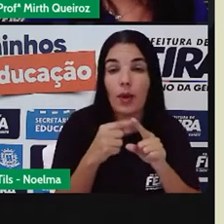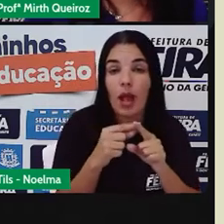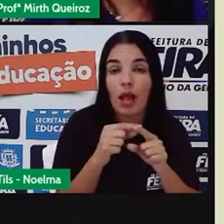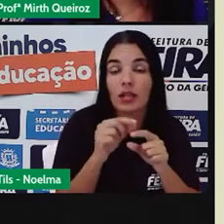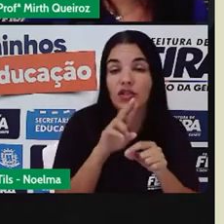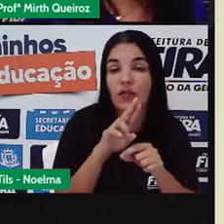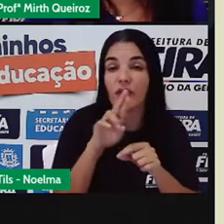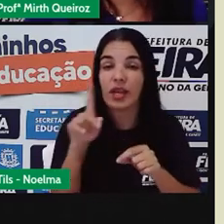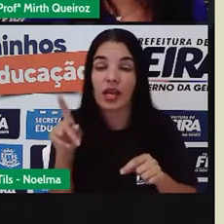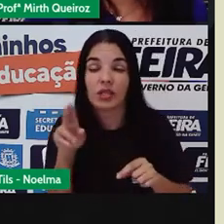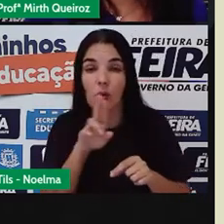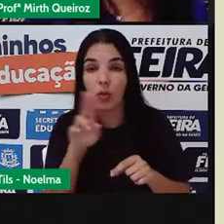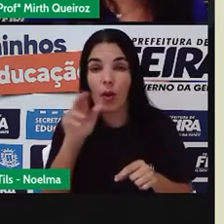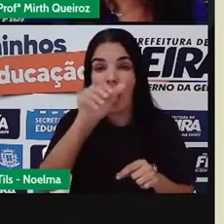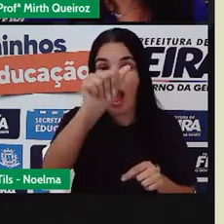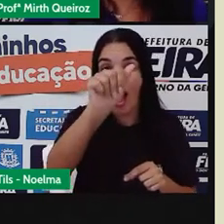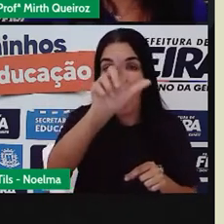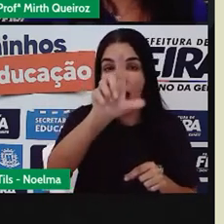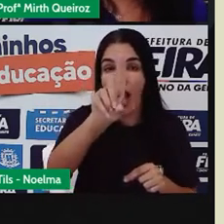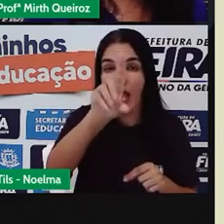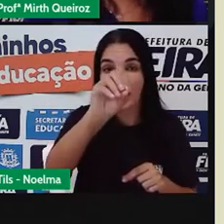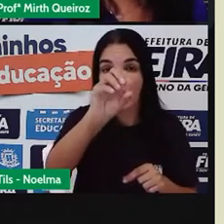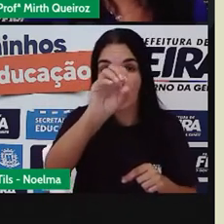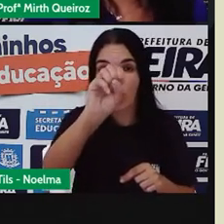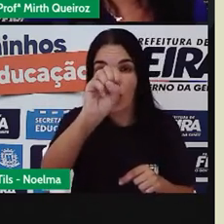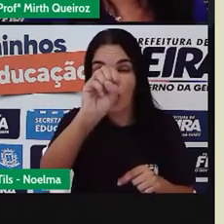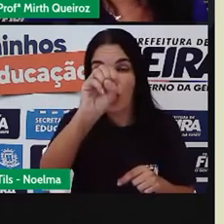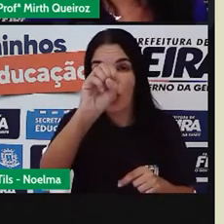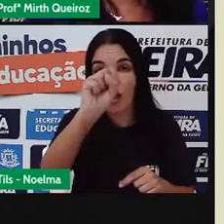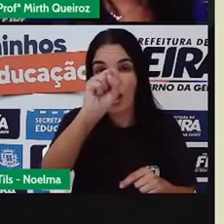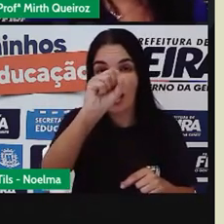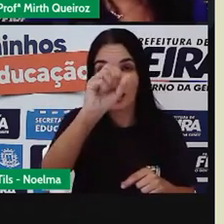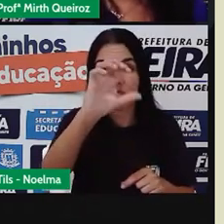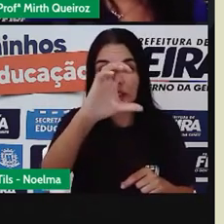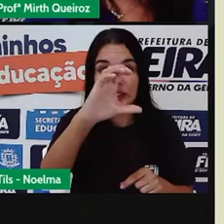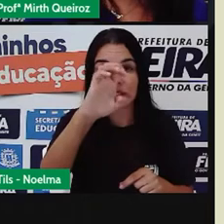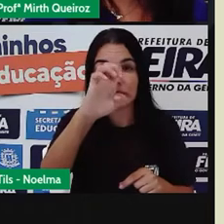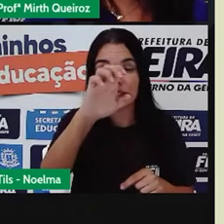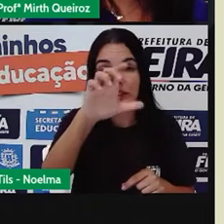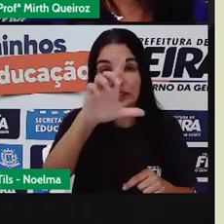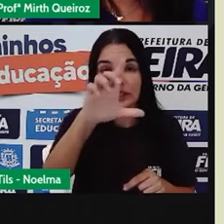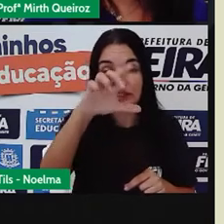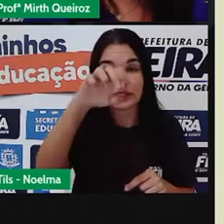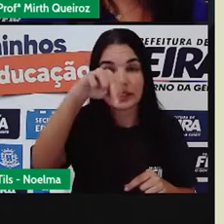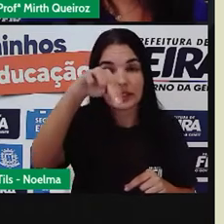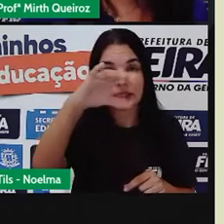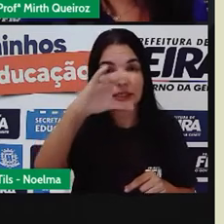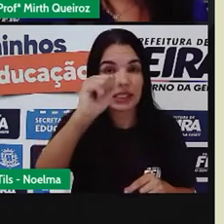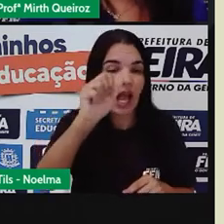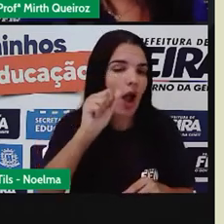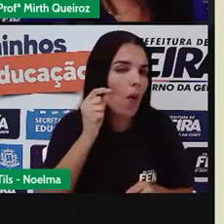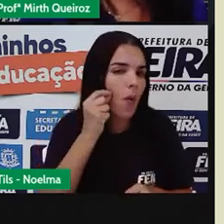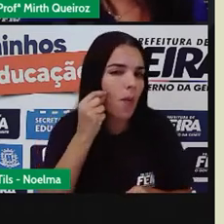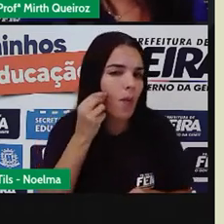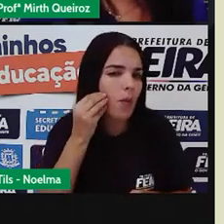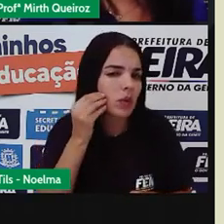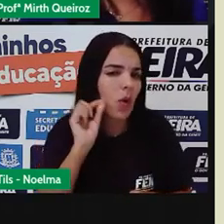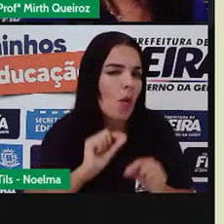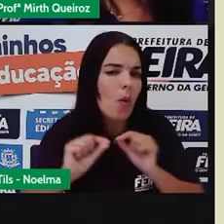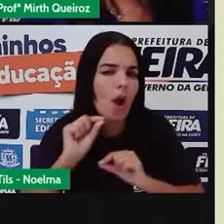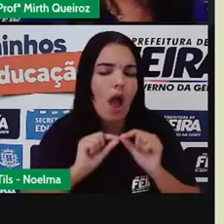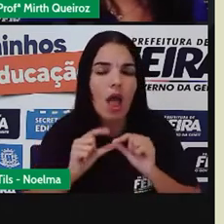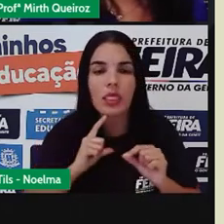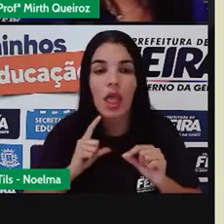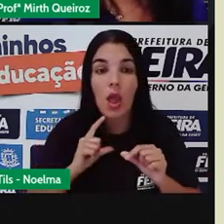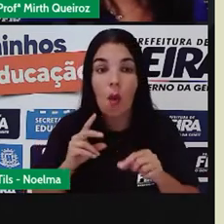que transformações físicas, certo? Mas o que é a puberdade? A puberdade é um período em que ocorrem